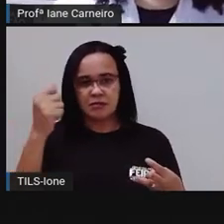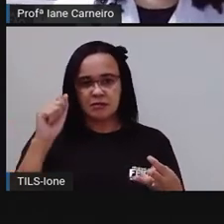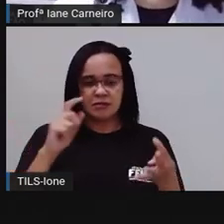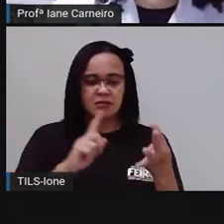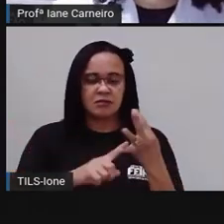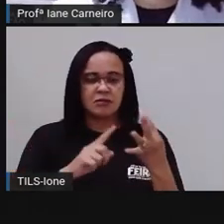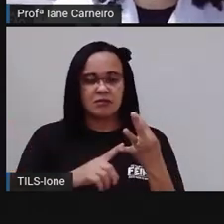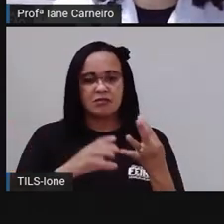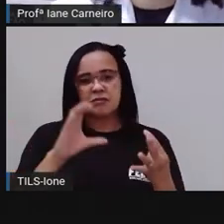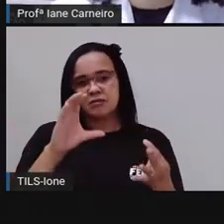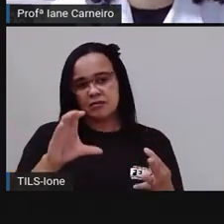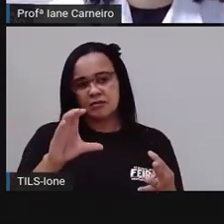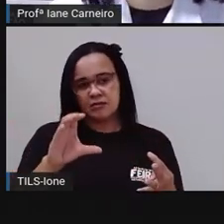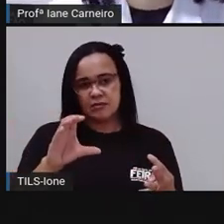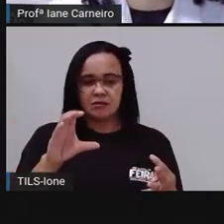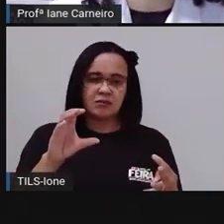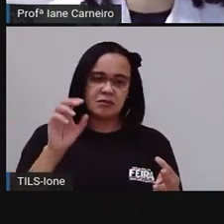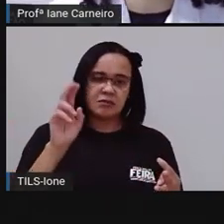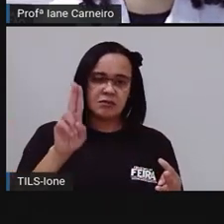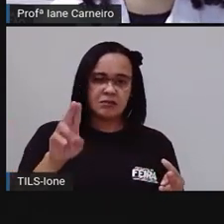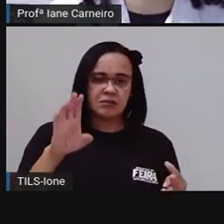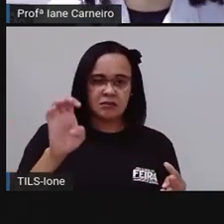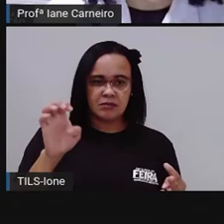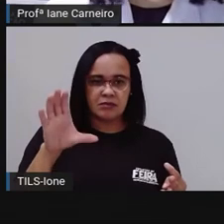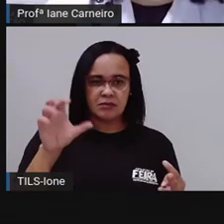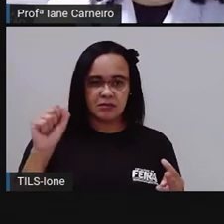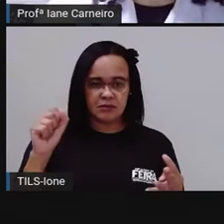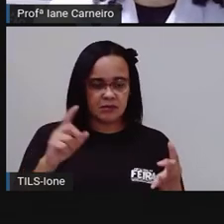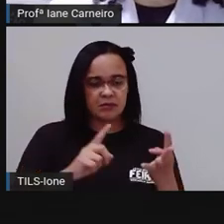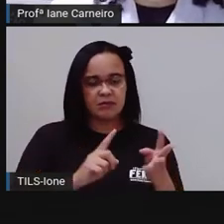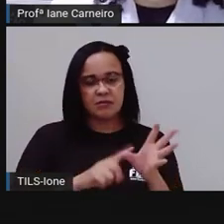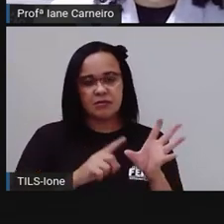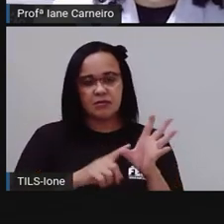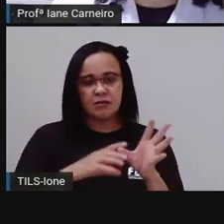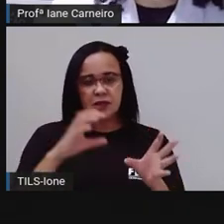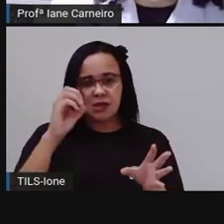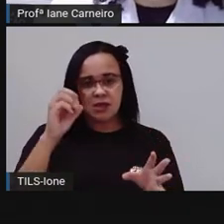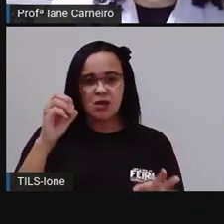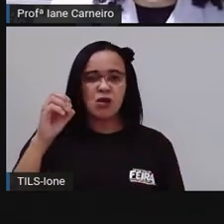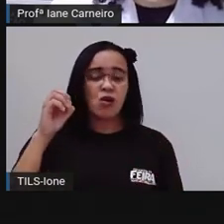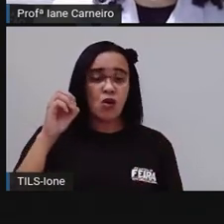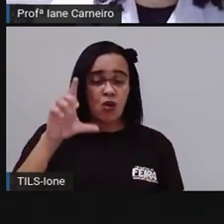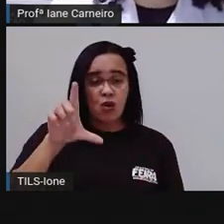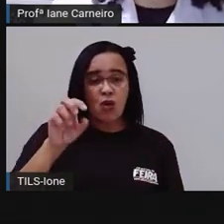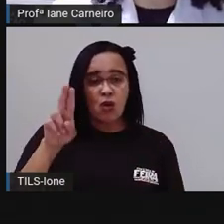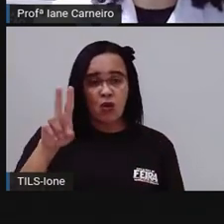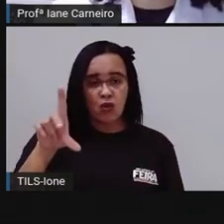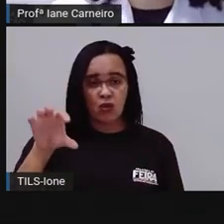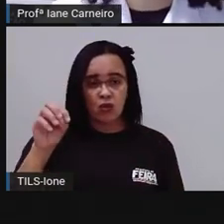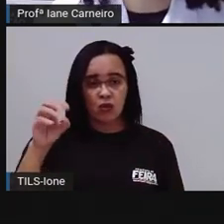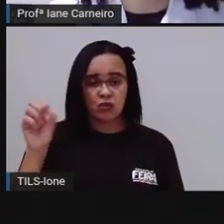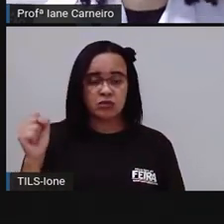óculos, o mais que a Pró falou? Escova, né? De cabelo,